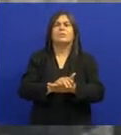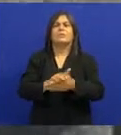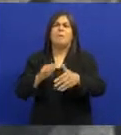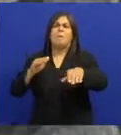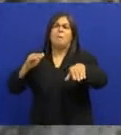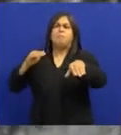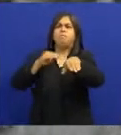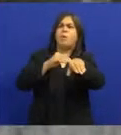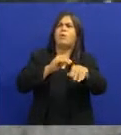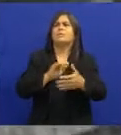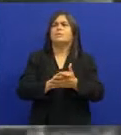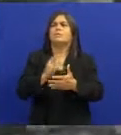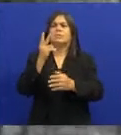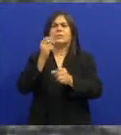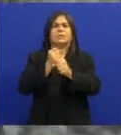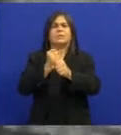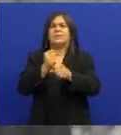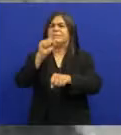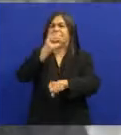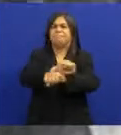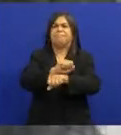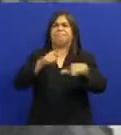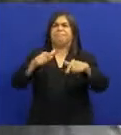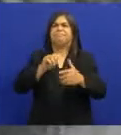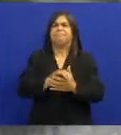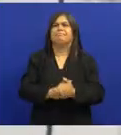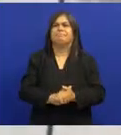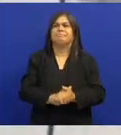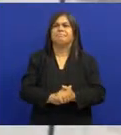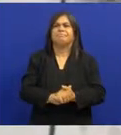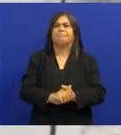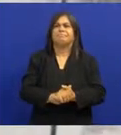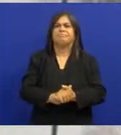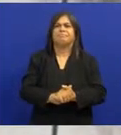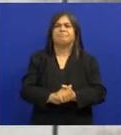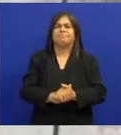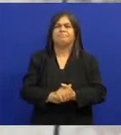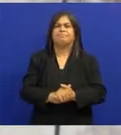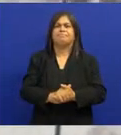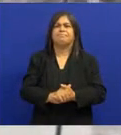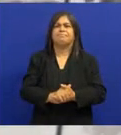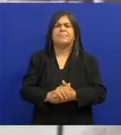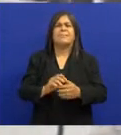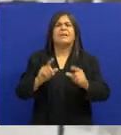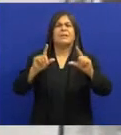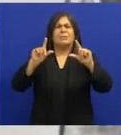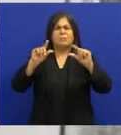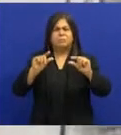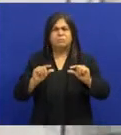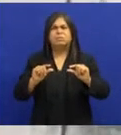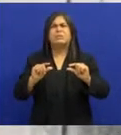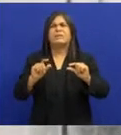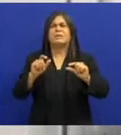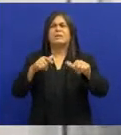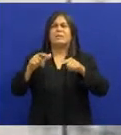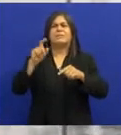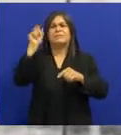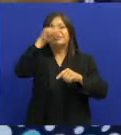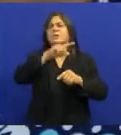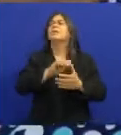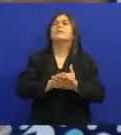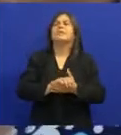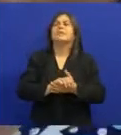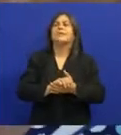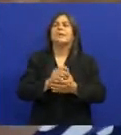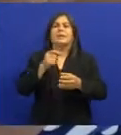Afastado Acho que dois anos Não pôde trabalhar Nessa época Foi que nós Passamos mais necessidade